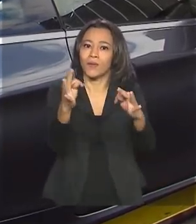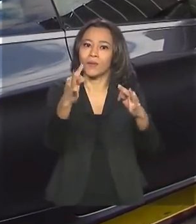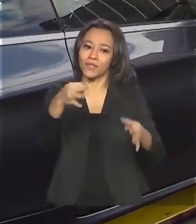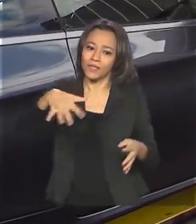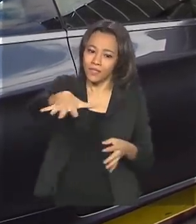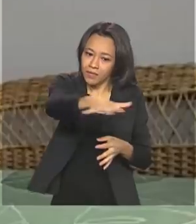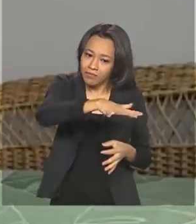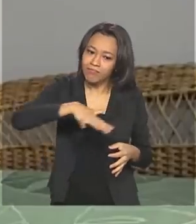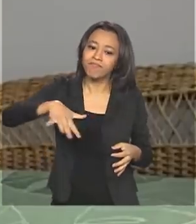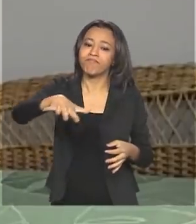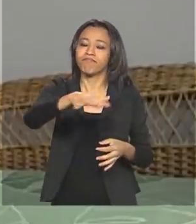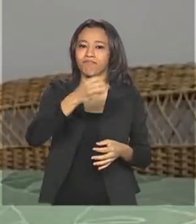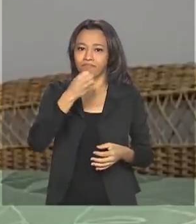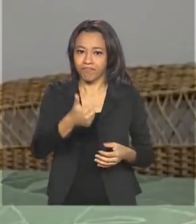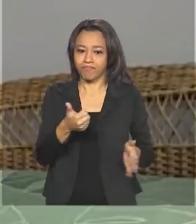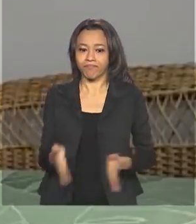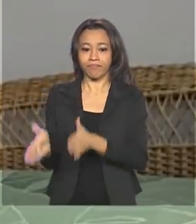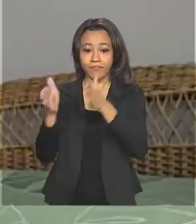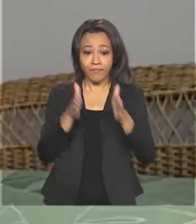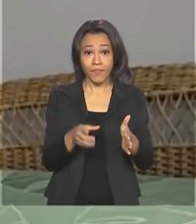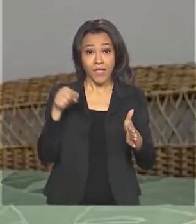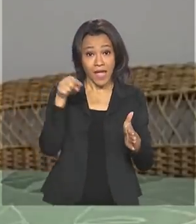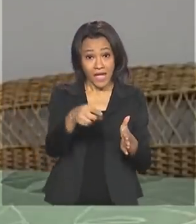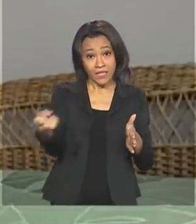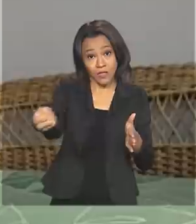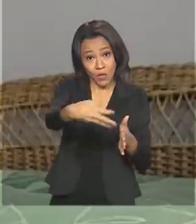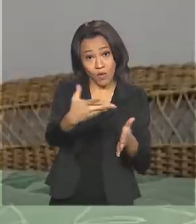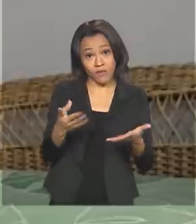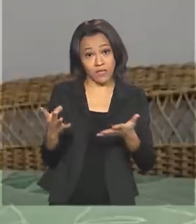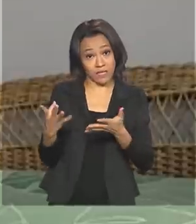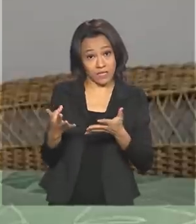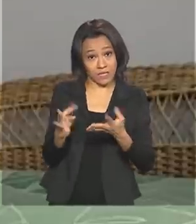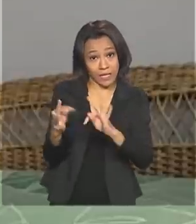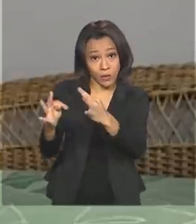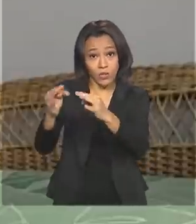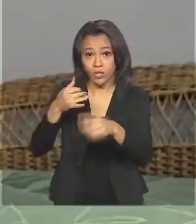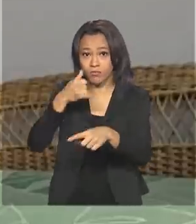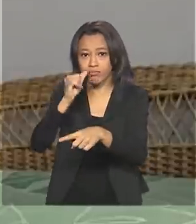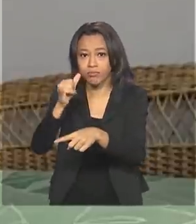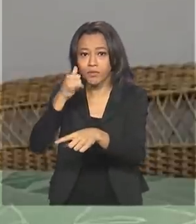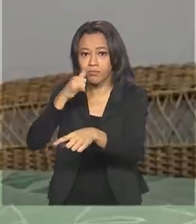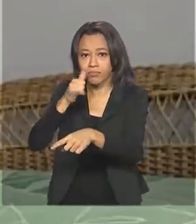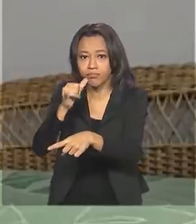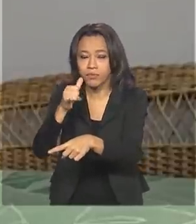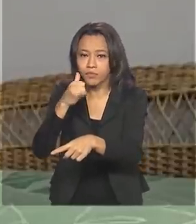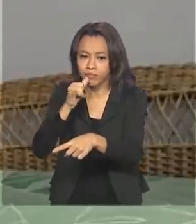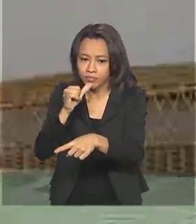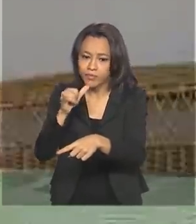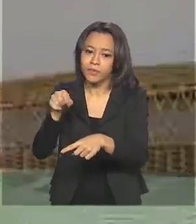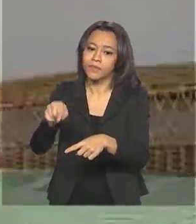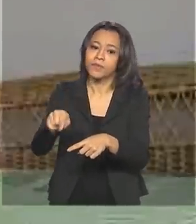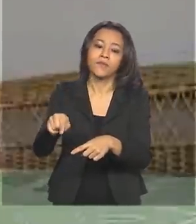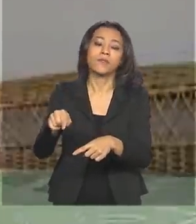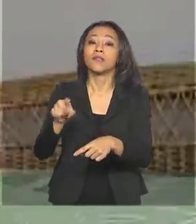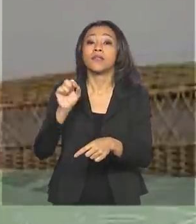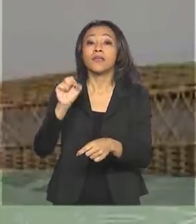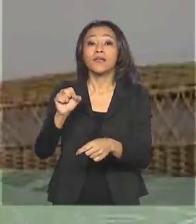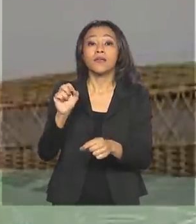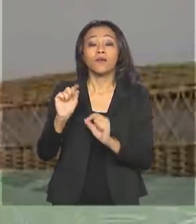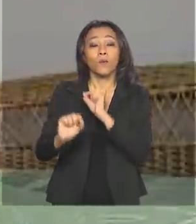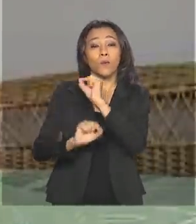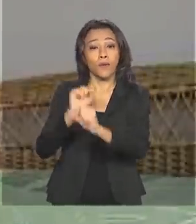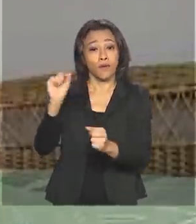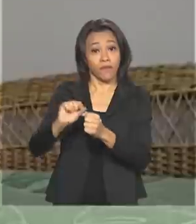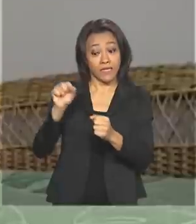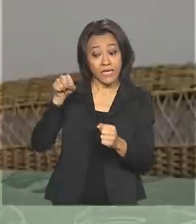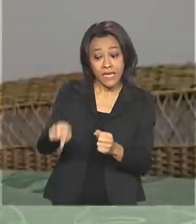sustentáveis. Essas novas tecnologias de motores, elas demandam um combustível que consiga fazer com que